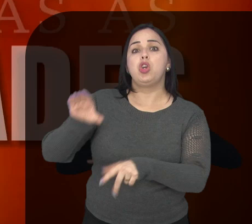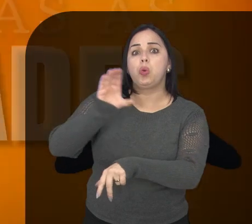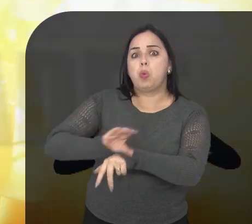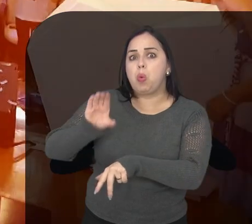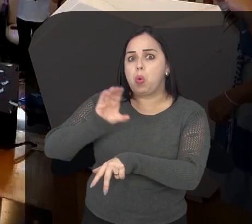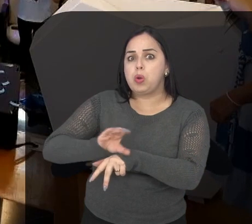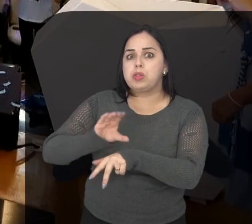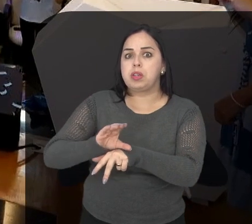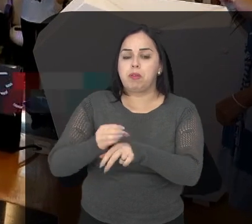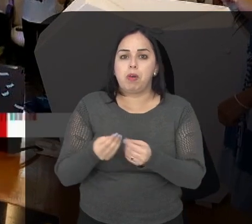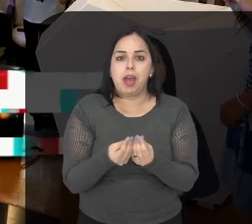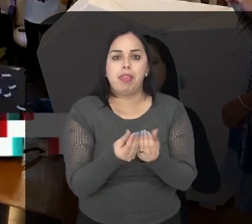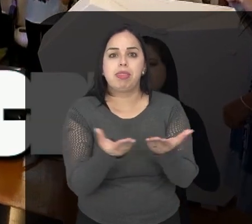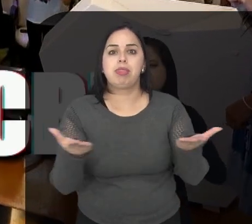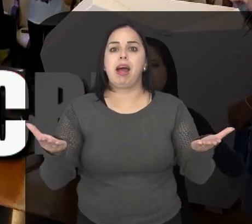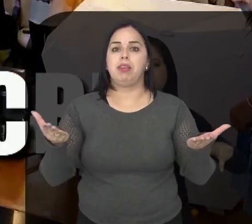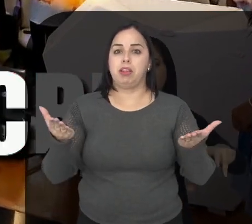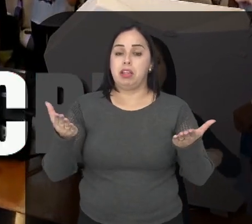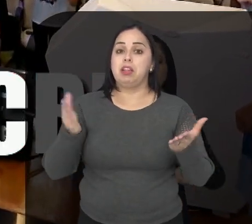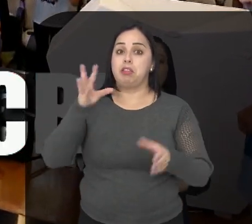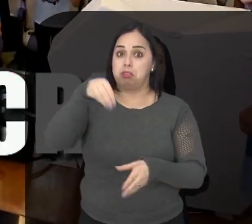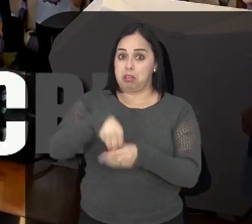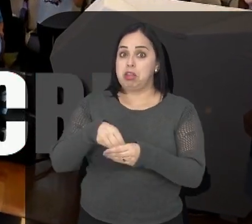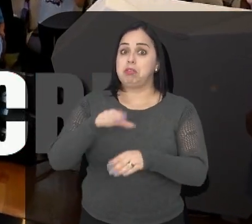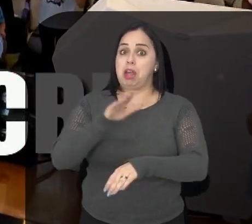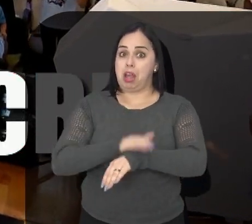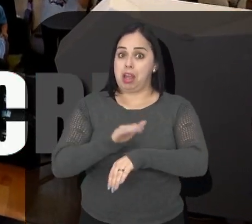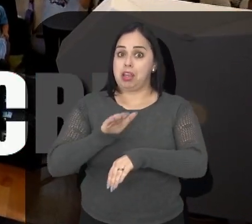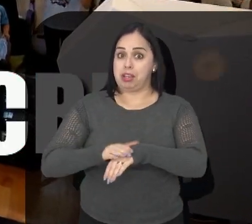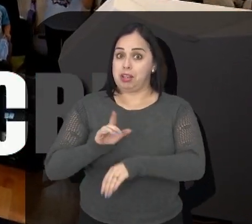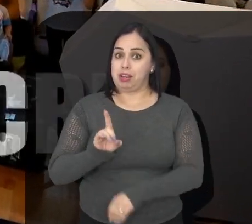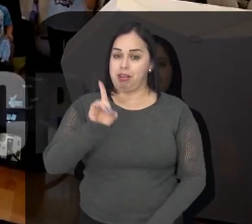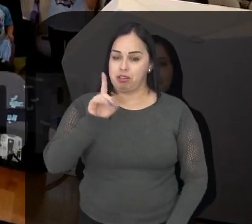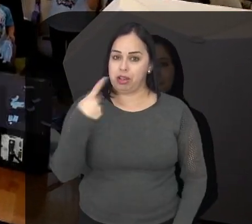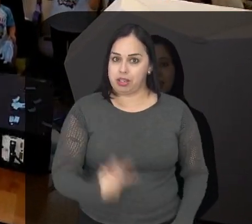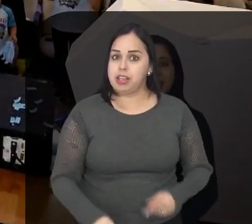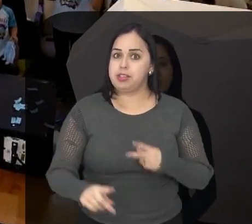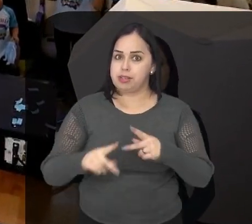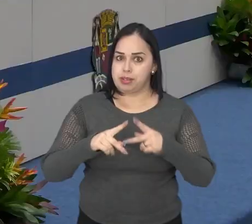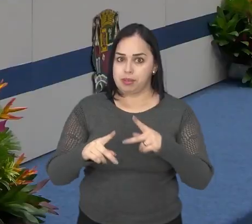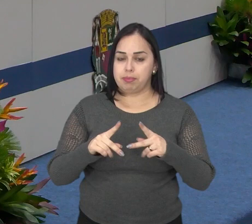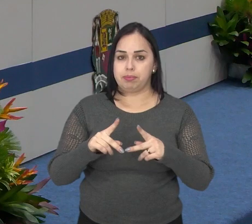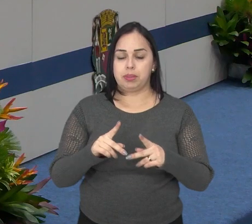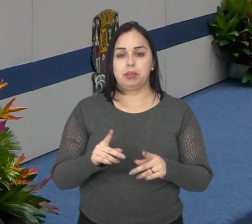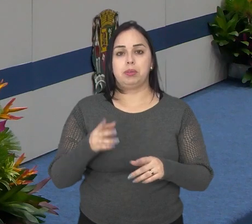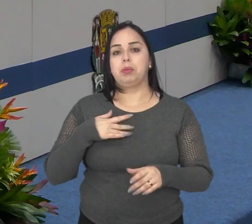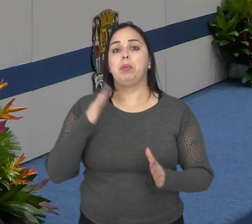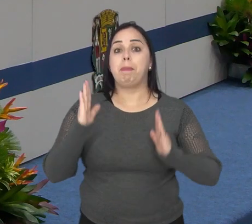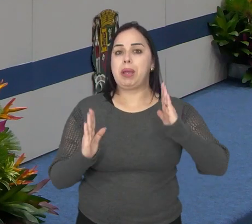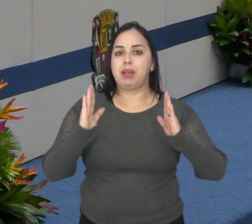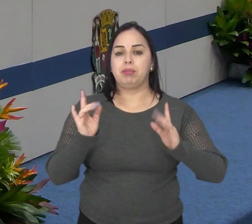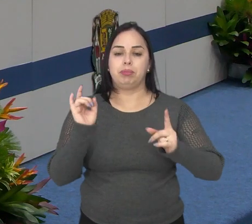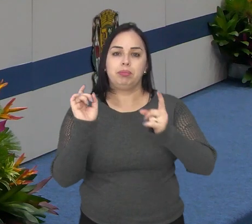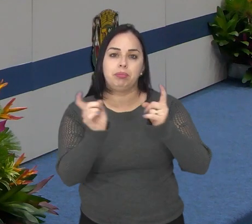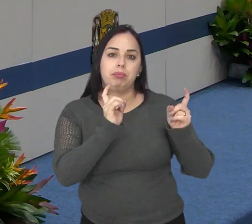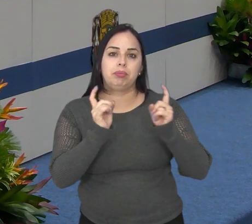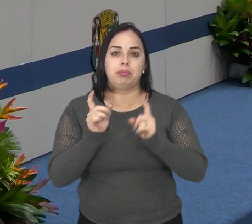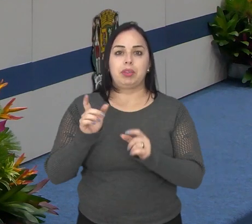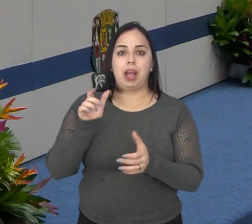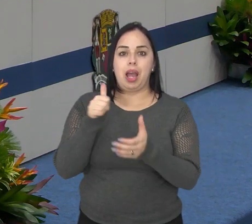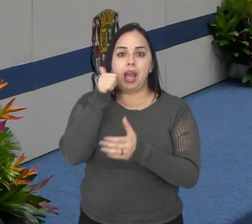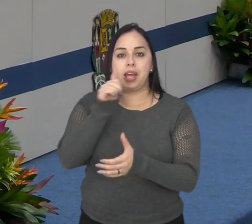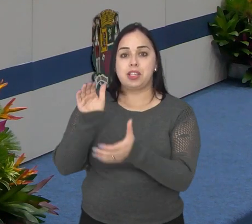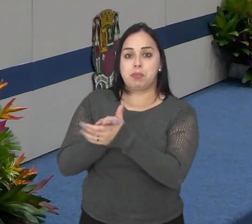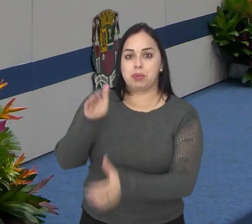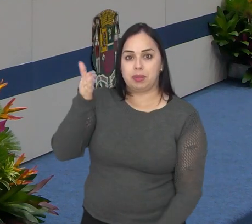profissionalizantes foram oferecidos e realizados pela igreja na cidade. Durante a cerimônia, a